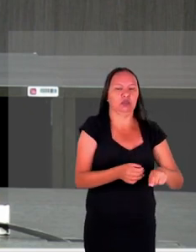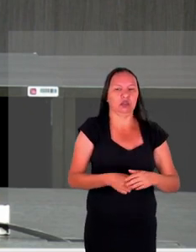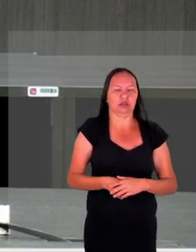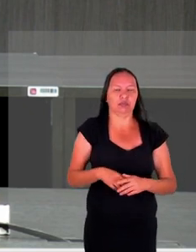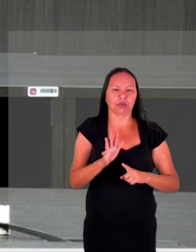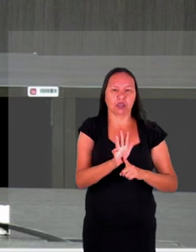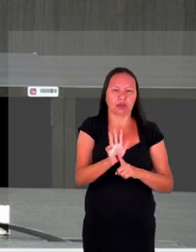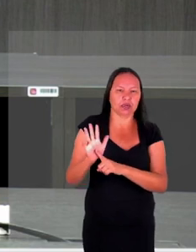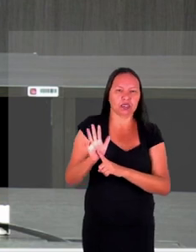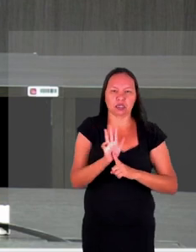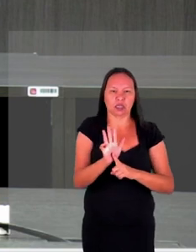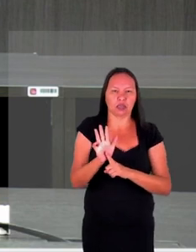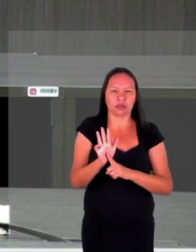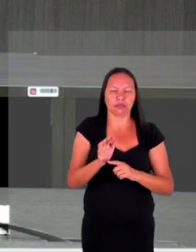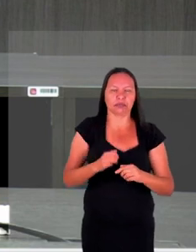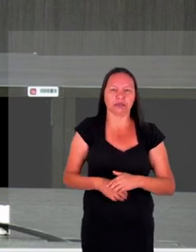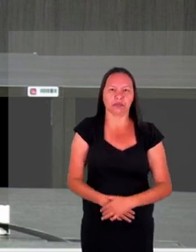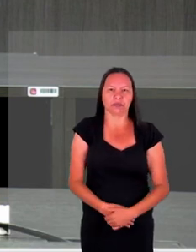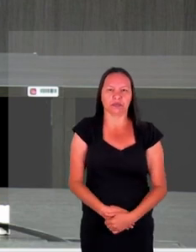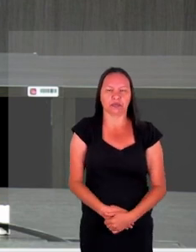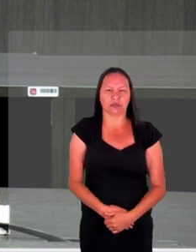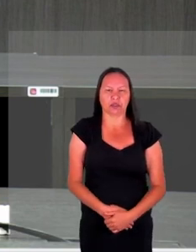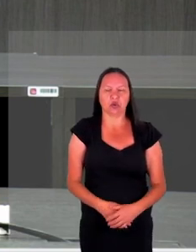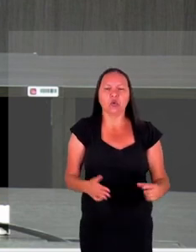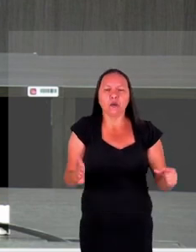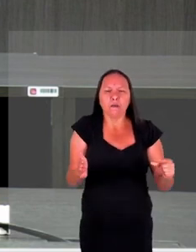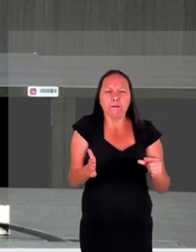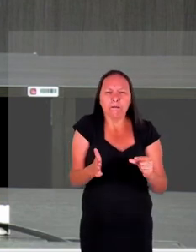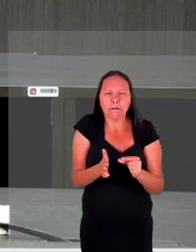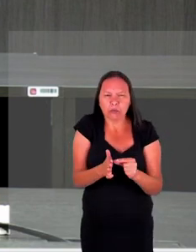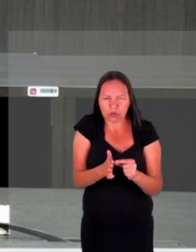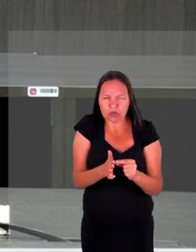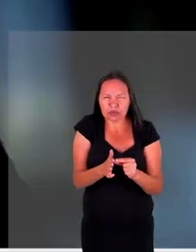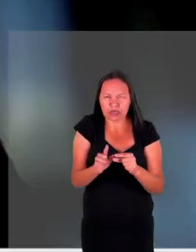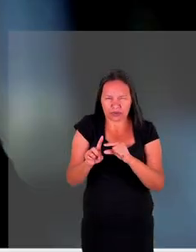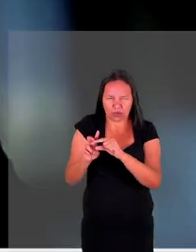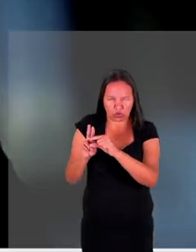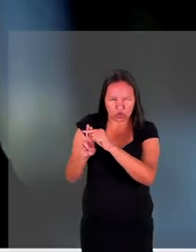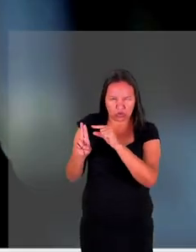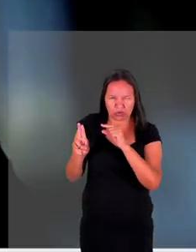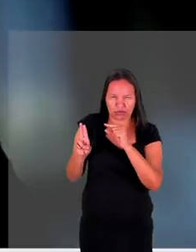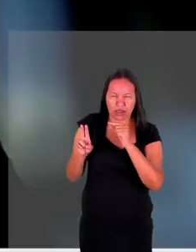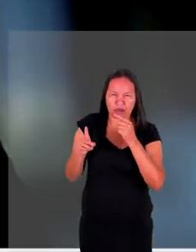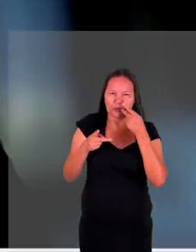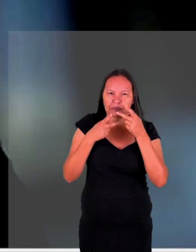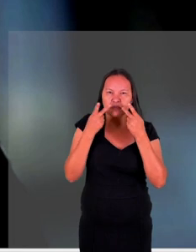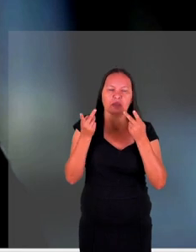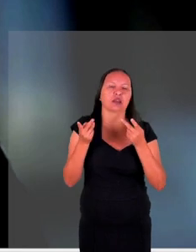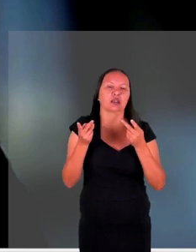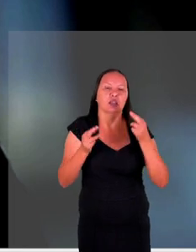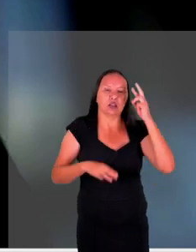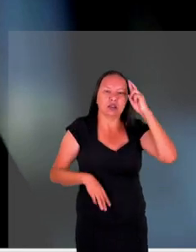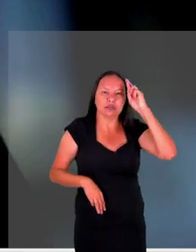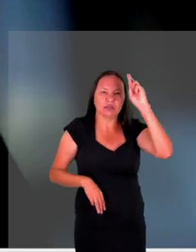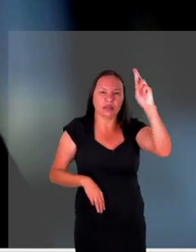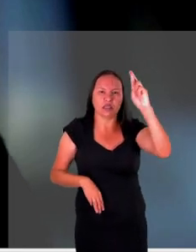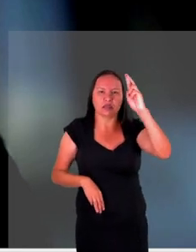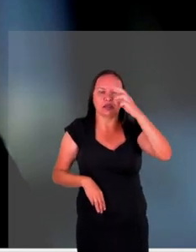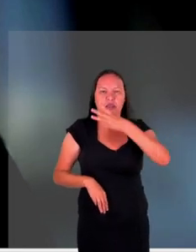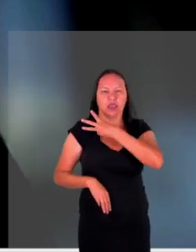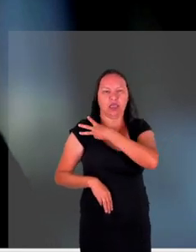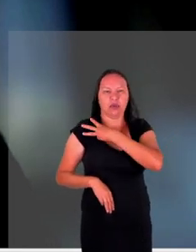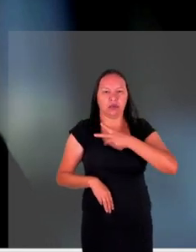apresentá-las vou complementar só essa última fala da responsabilidade do MP